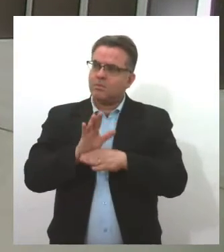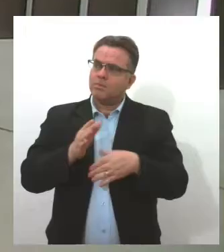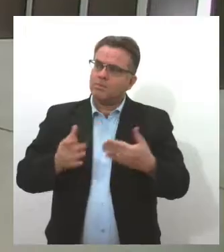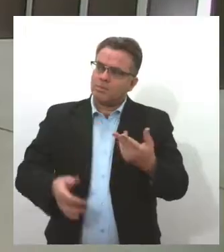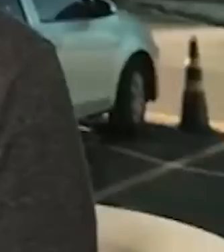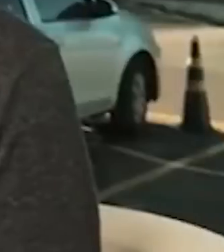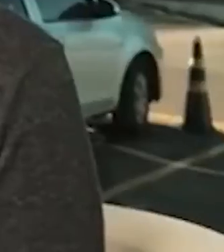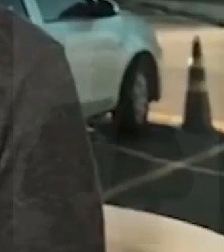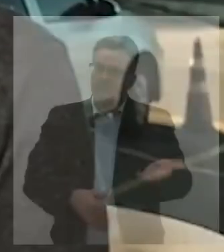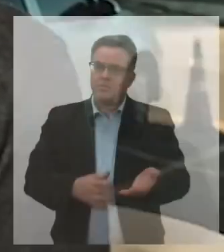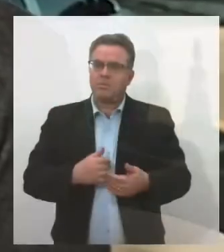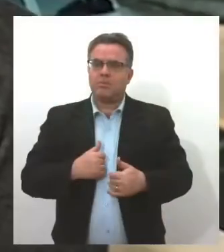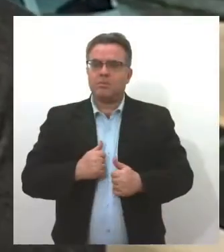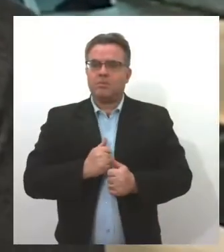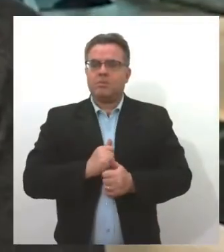você.